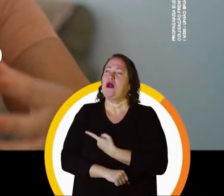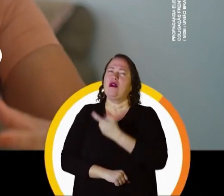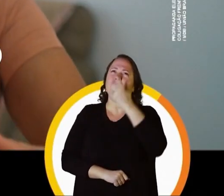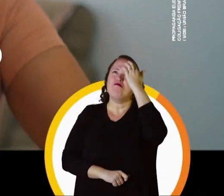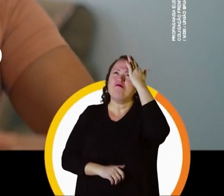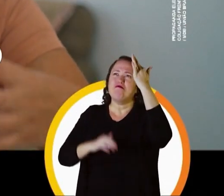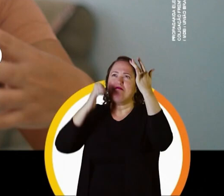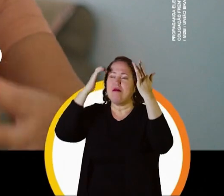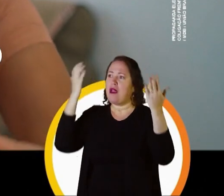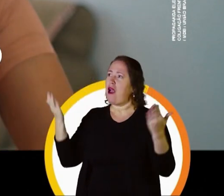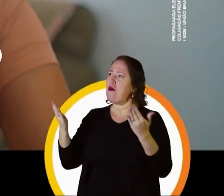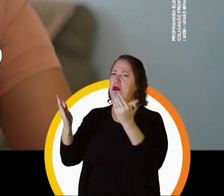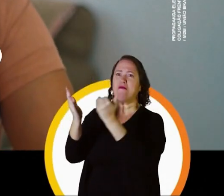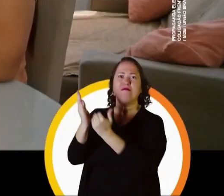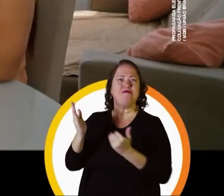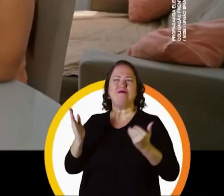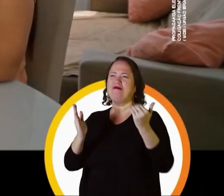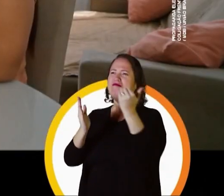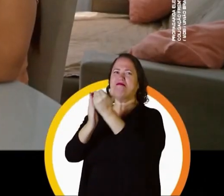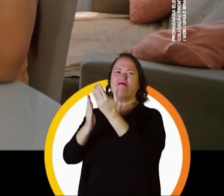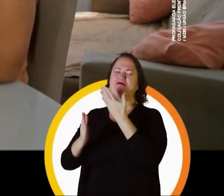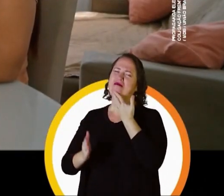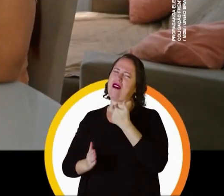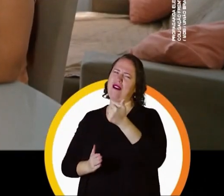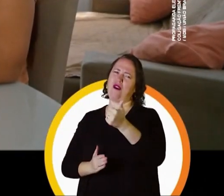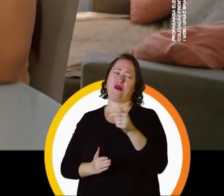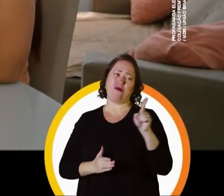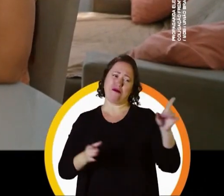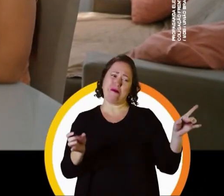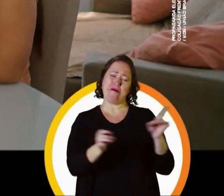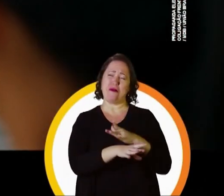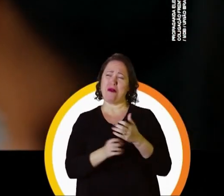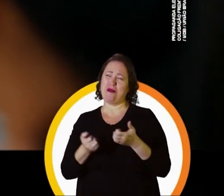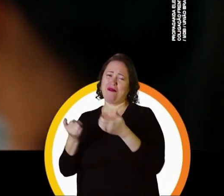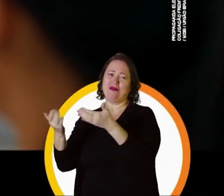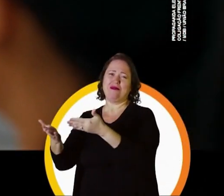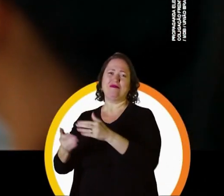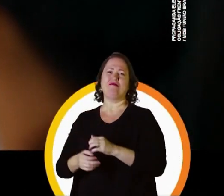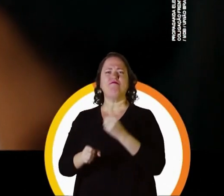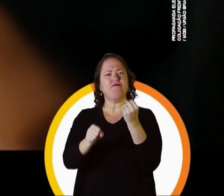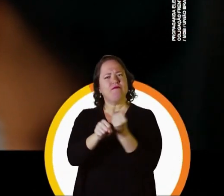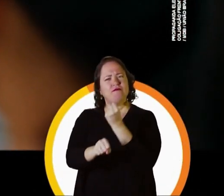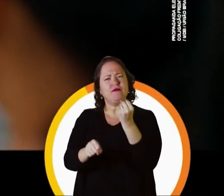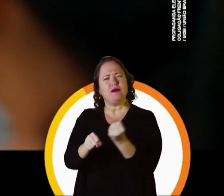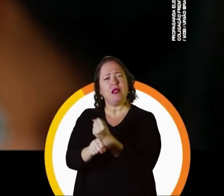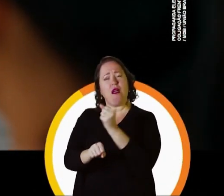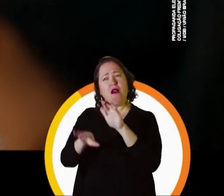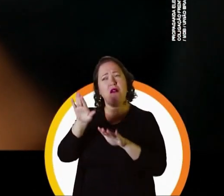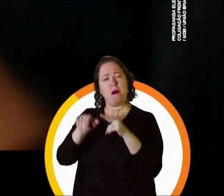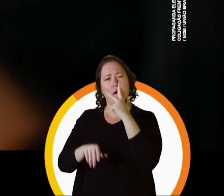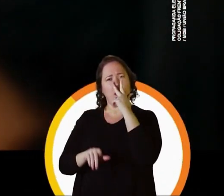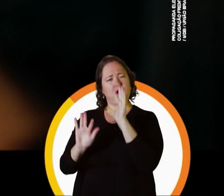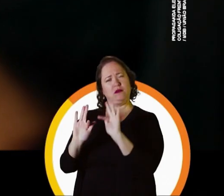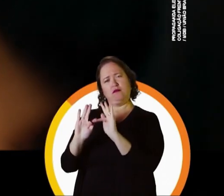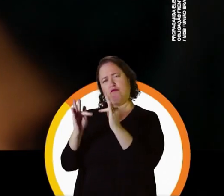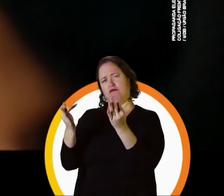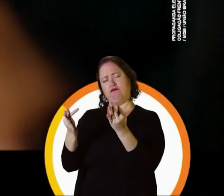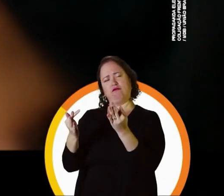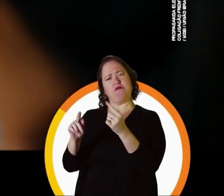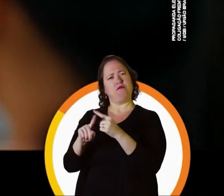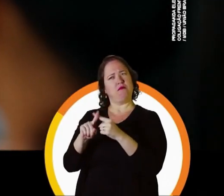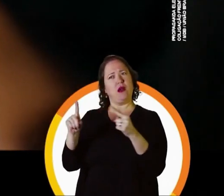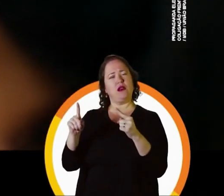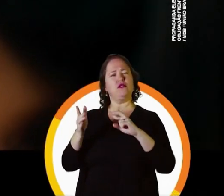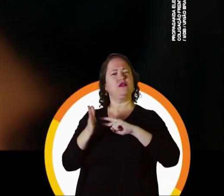sabia que ia ser aquilo tudo, né? E o senhor entregou bem mais. A obra de Pedrical talvez seja a parte mais simples,